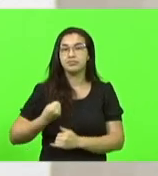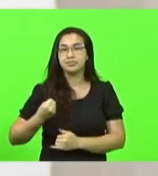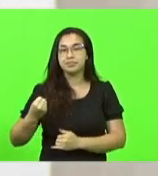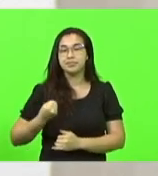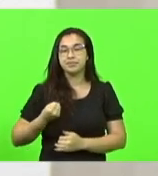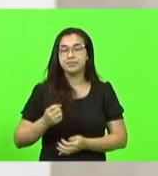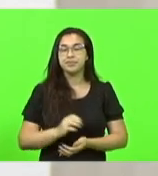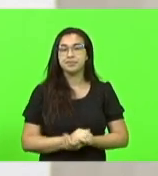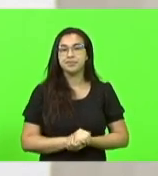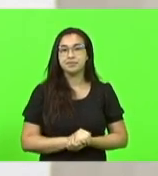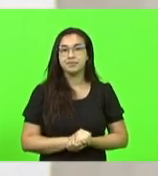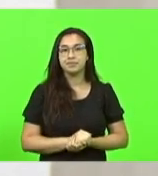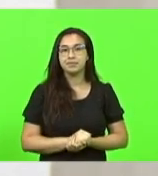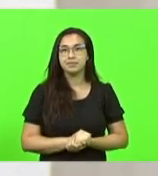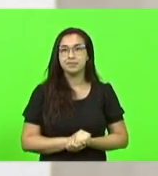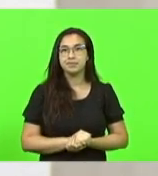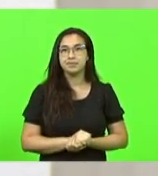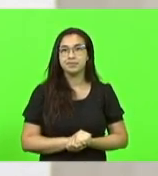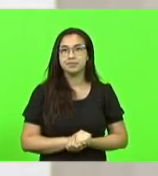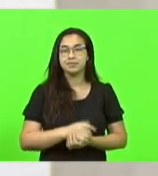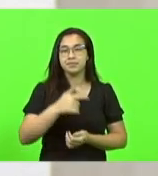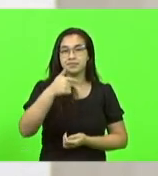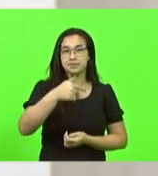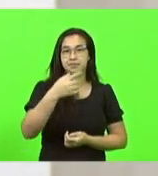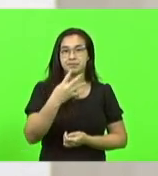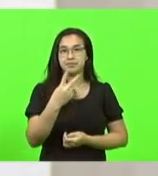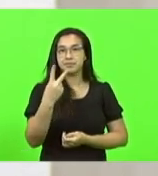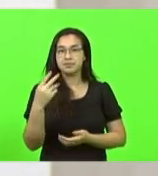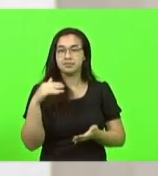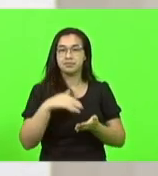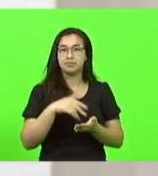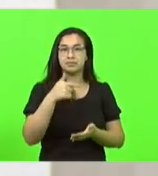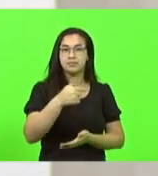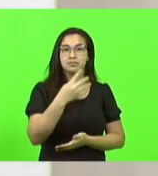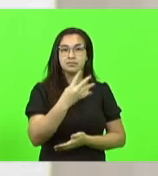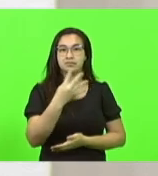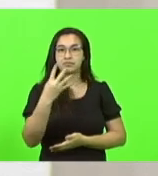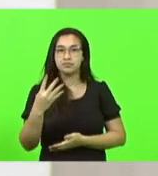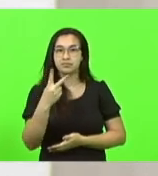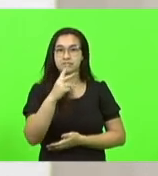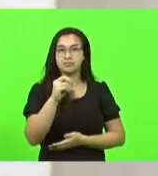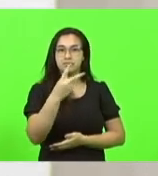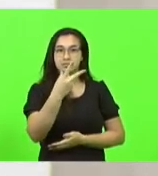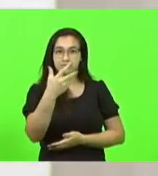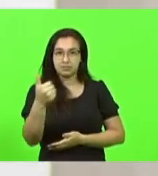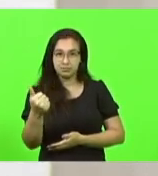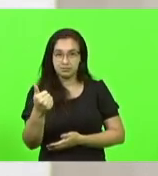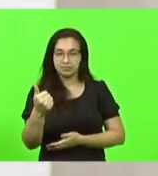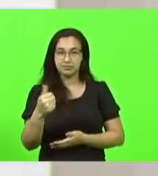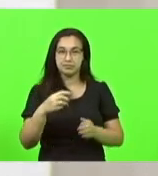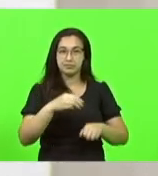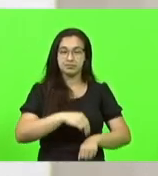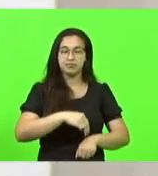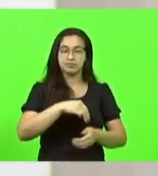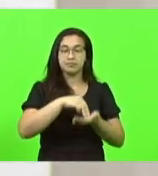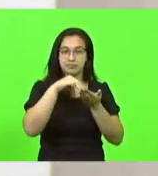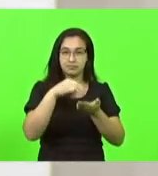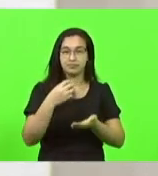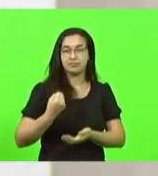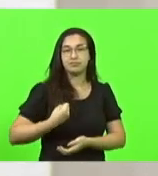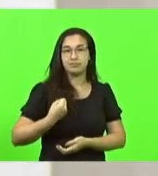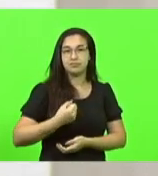742 a 744-2021, as moções nº 1